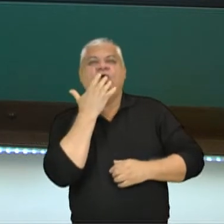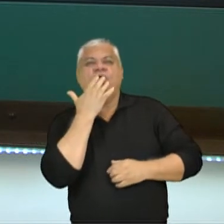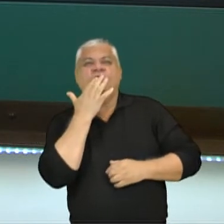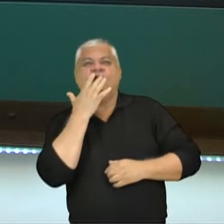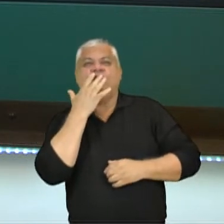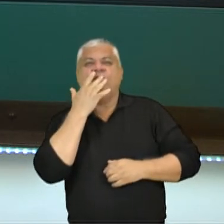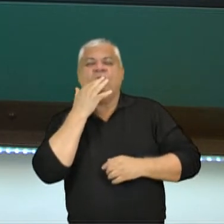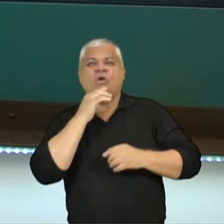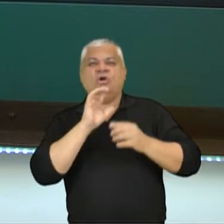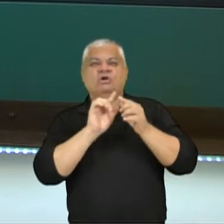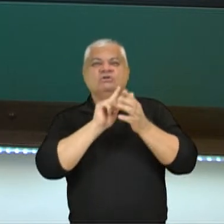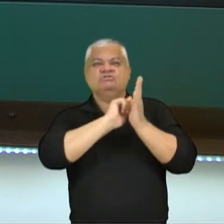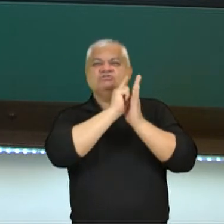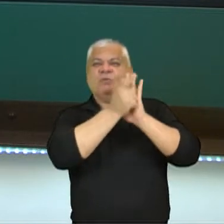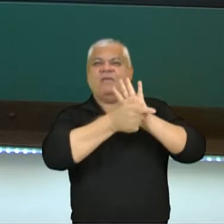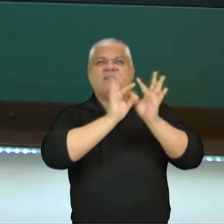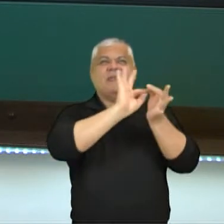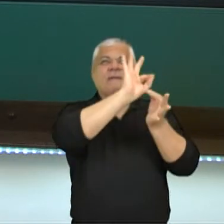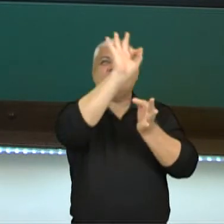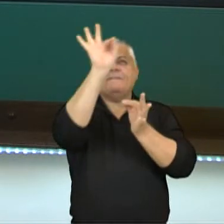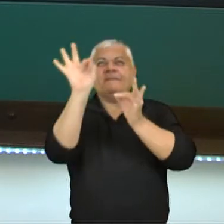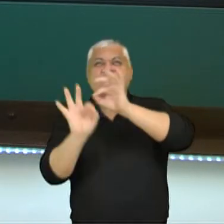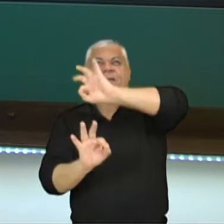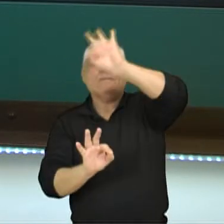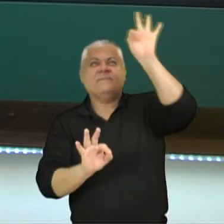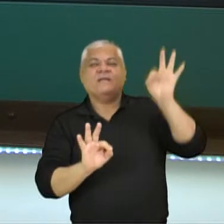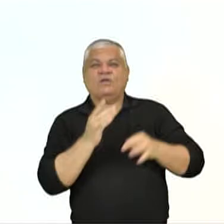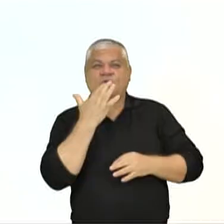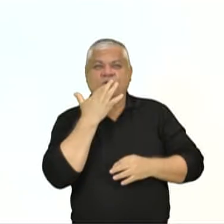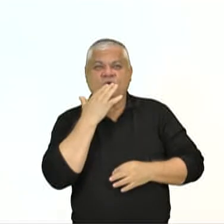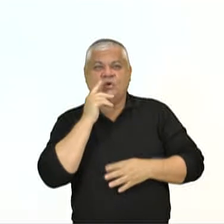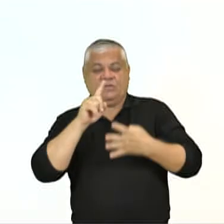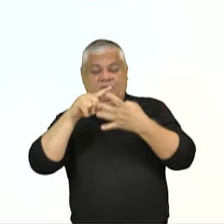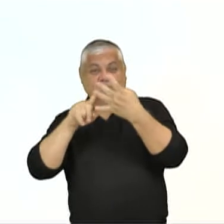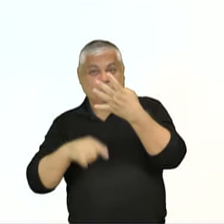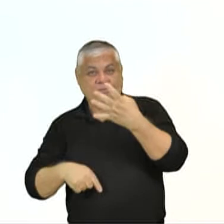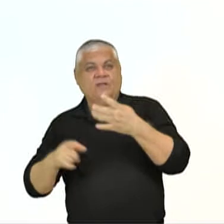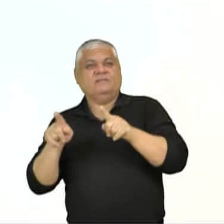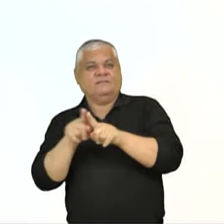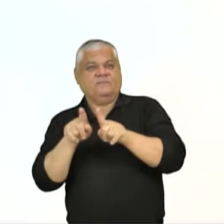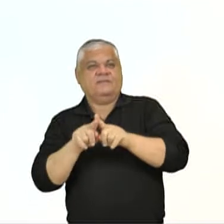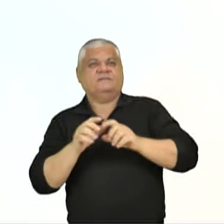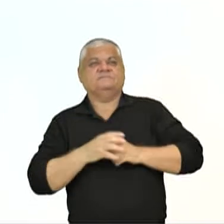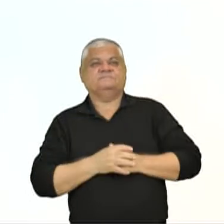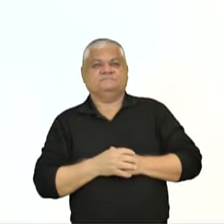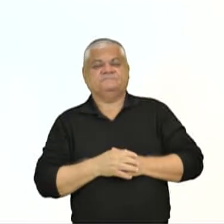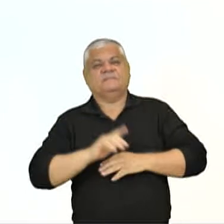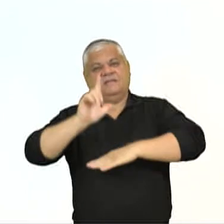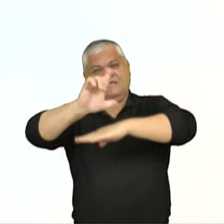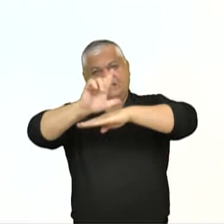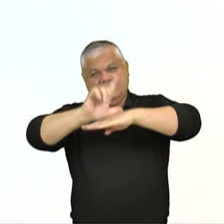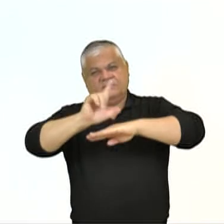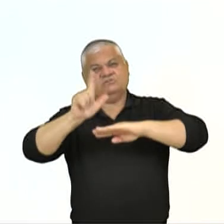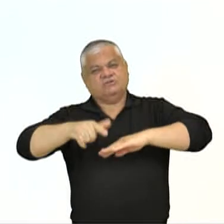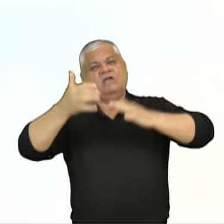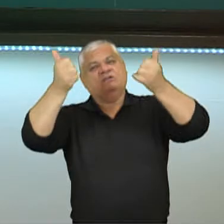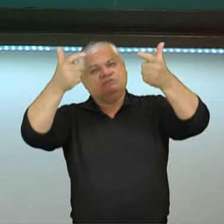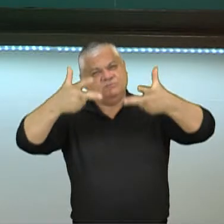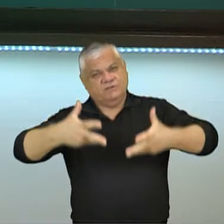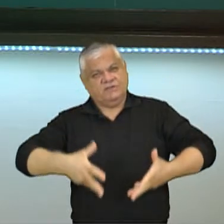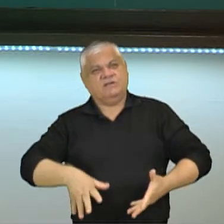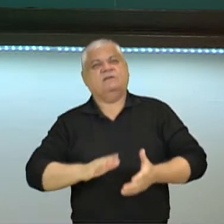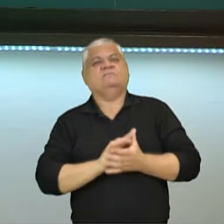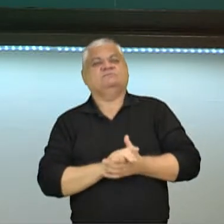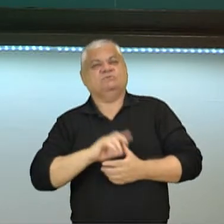geométricos e cores. E nós temos o número 4, que é a mistura dos 2 e 3, que é bem interessante. Retratos, já falamos agora na vez